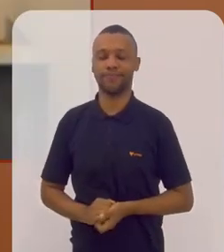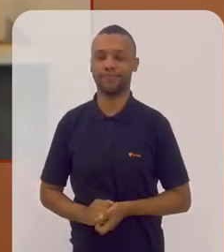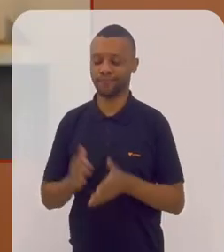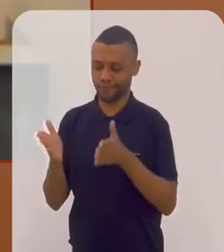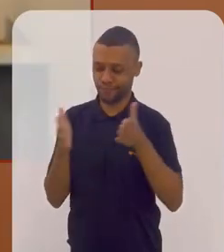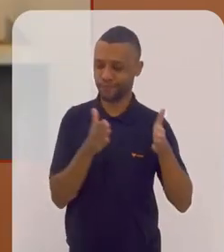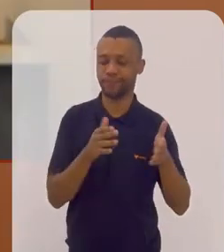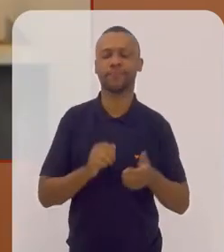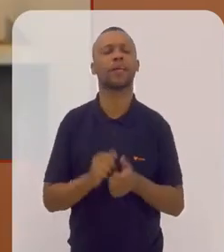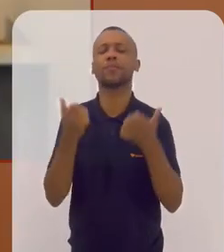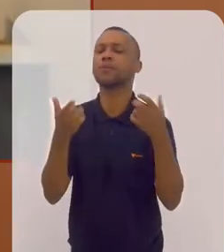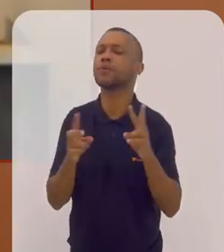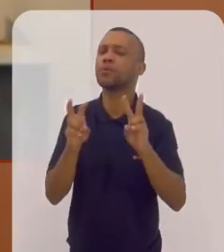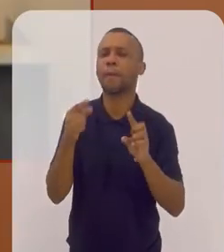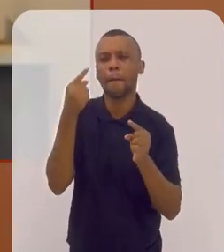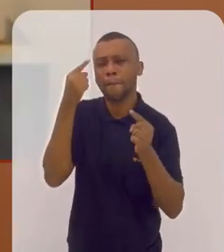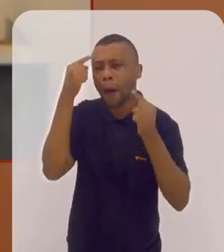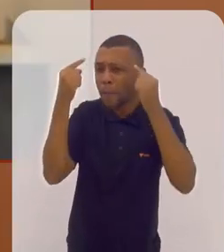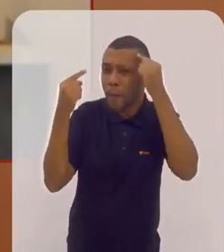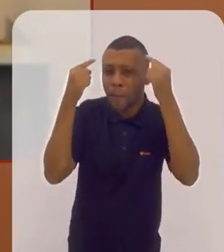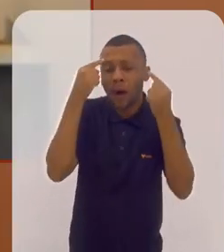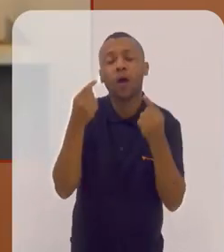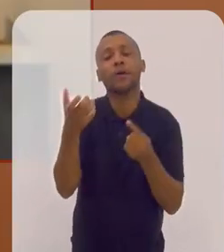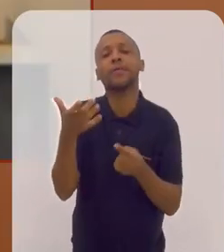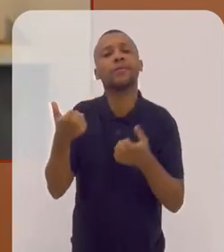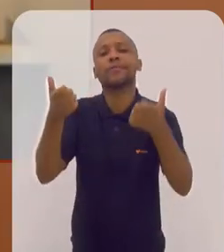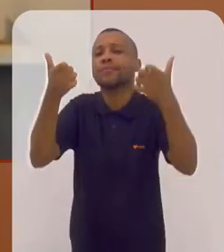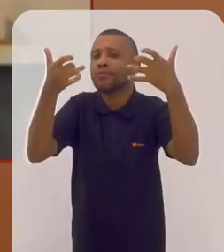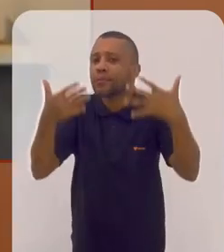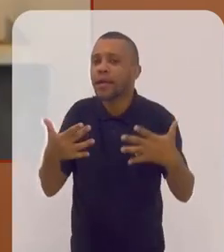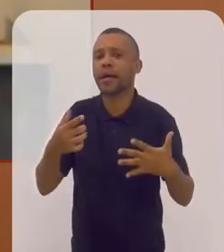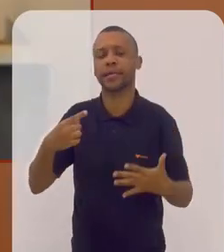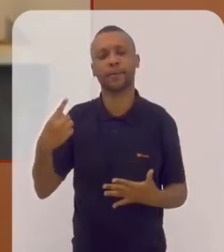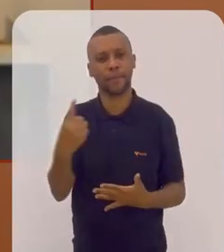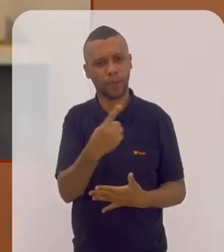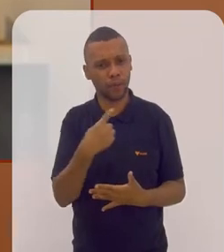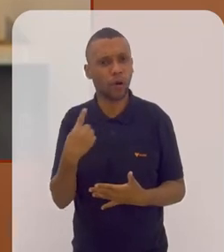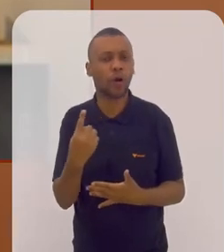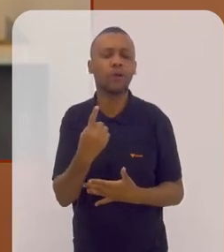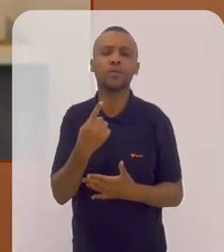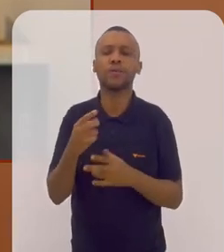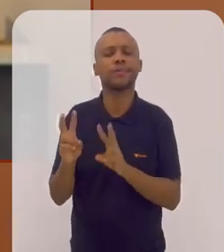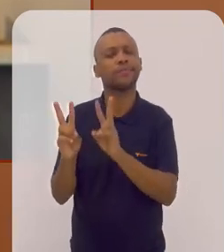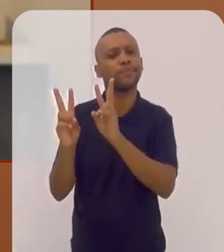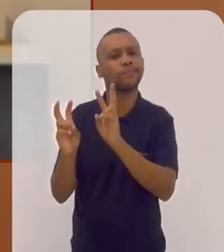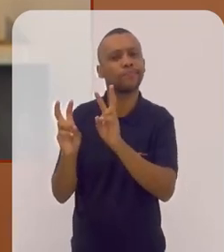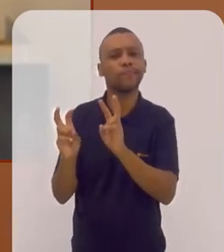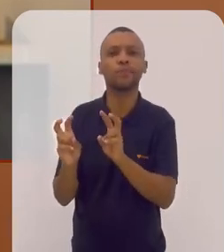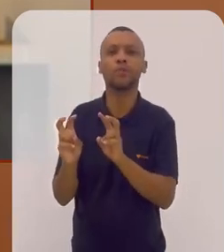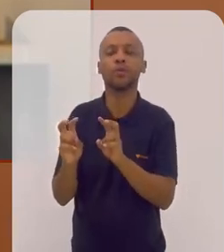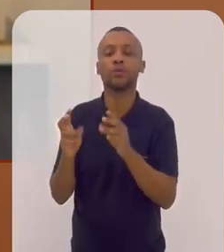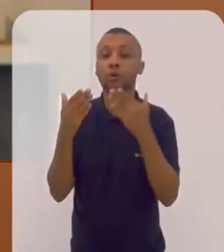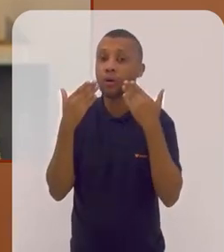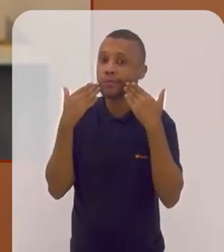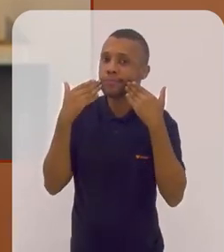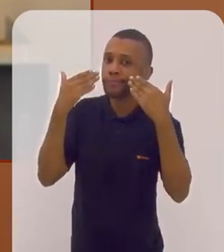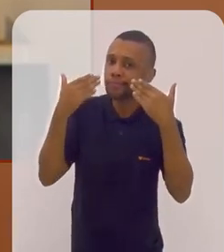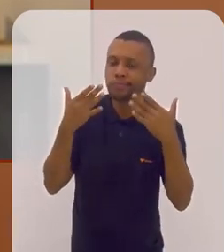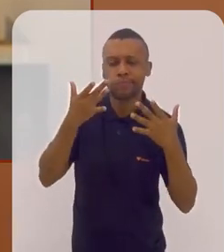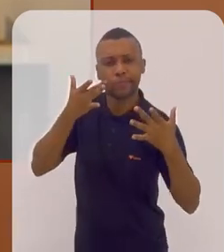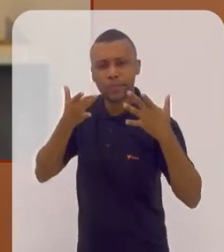E aí, falando de criação, queria que você explicasse também um pouquinho para a gente essa questão dos